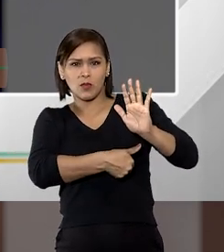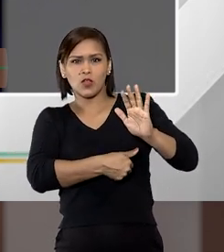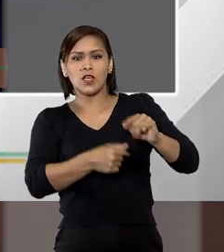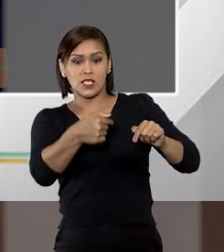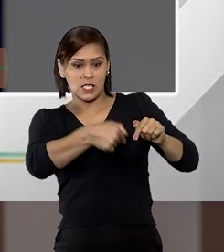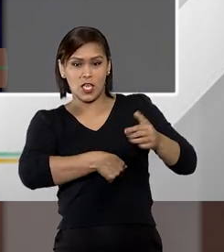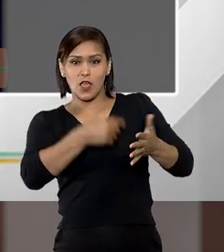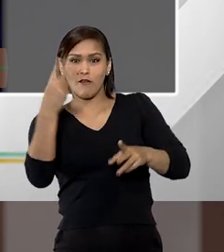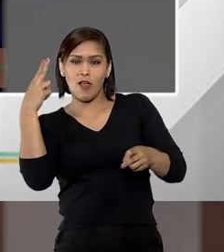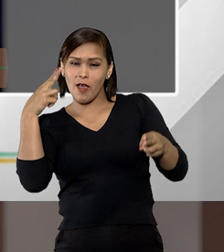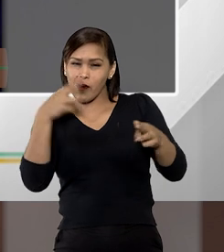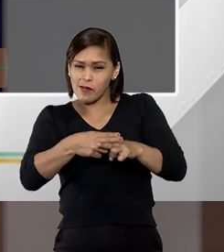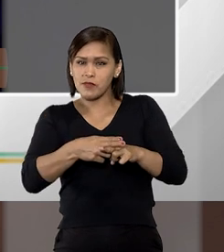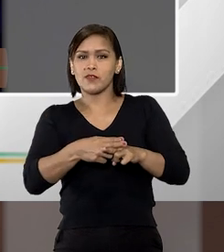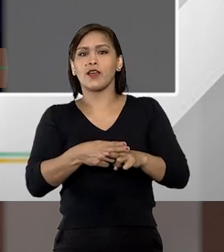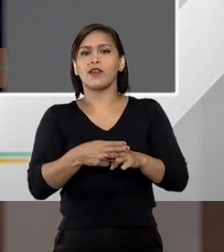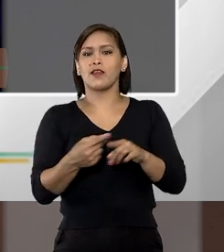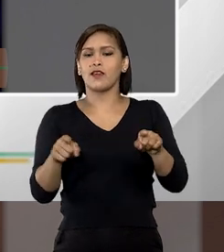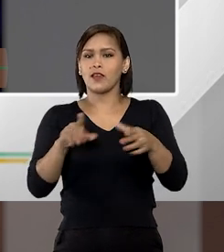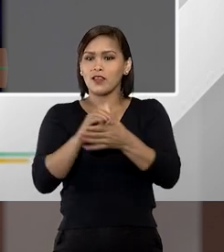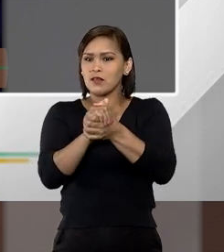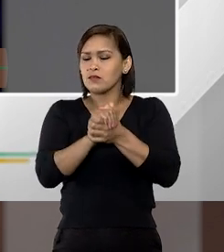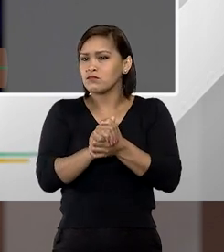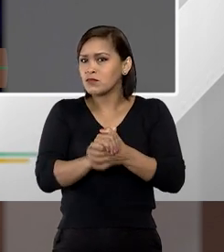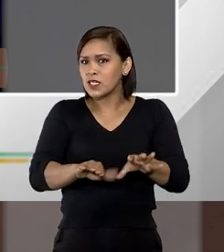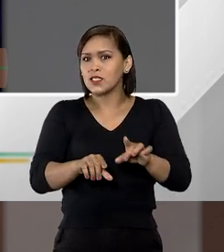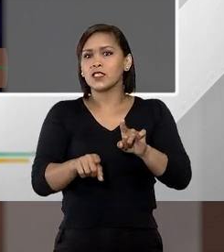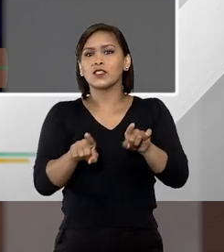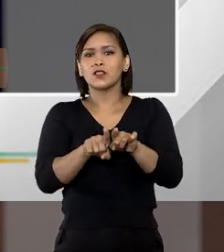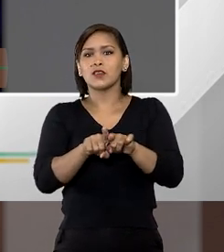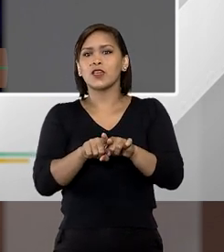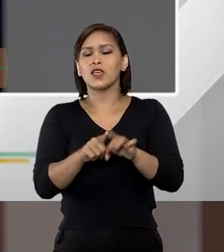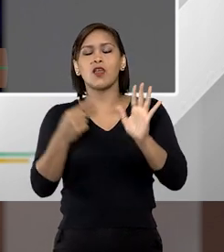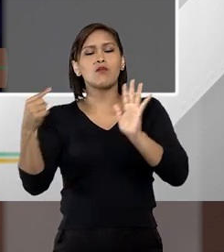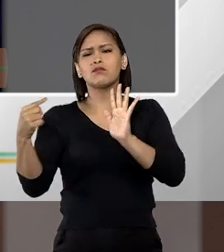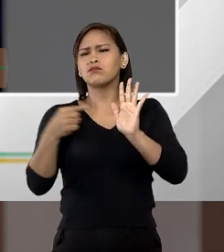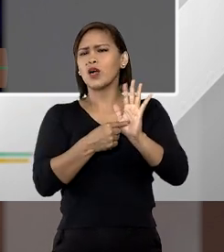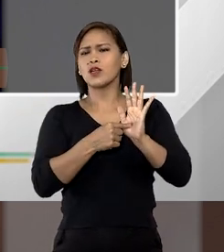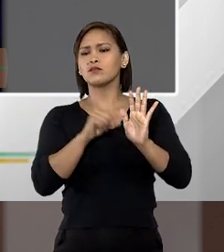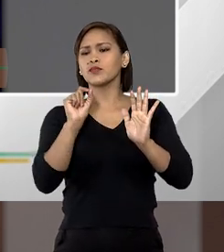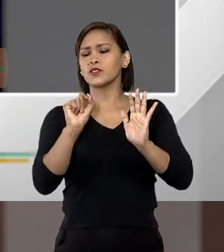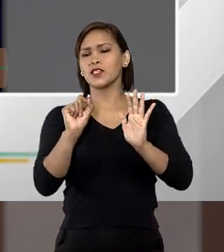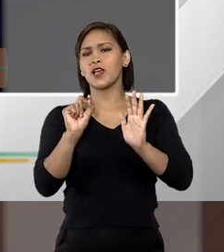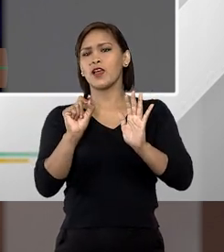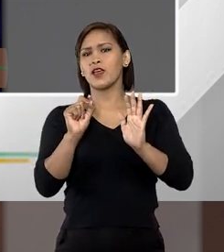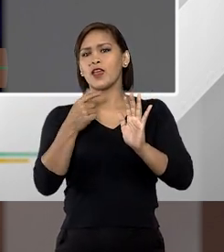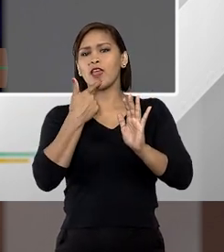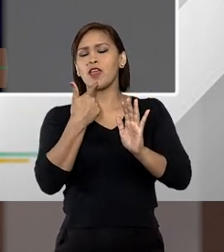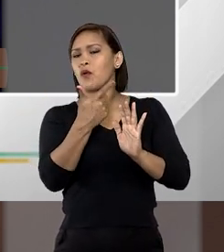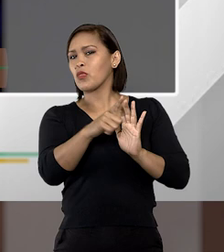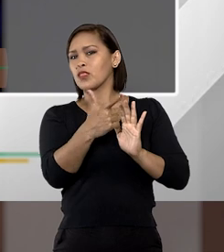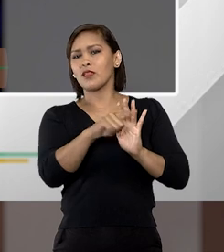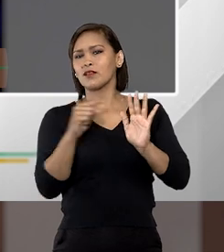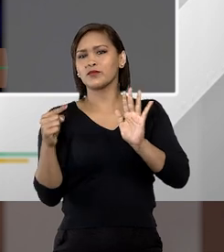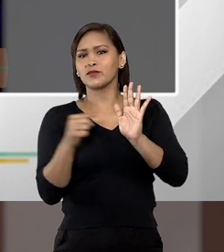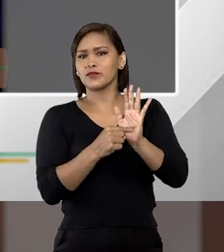isso aqui foi uma facada que eu peguei do meu marido e nem por isso eu denunciei ele e eu eu